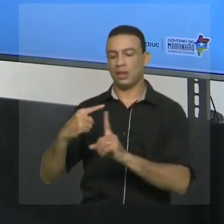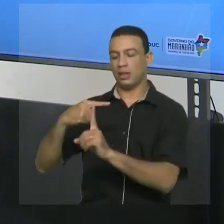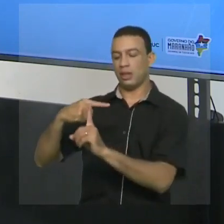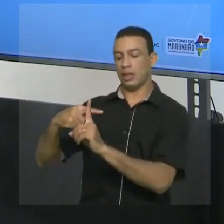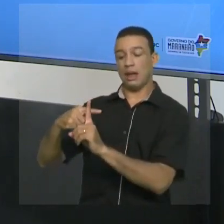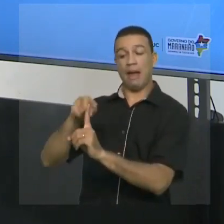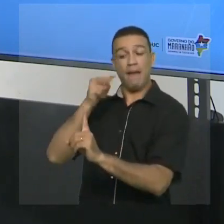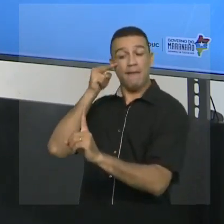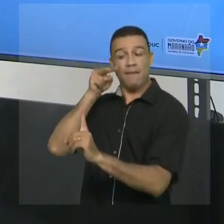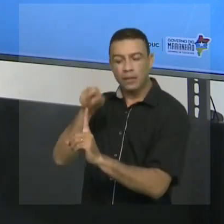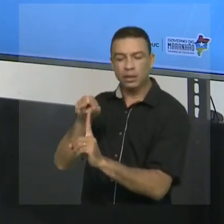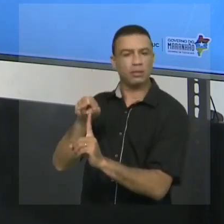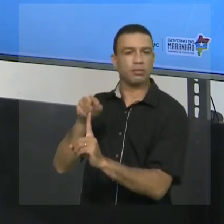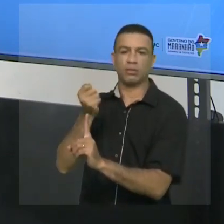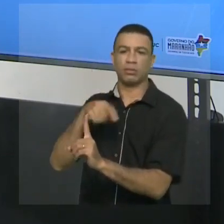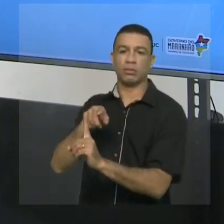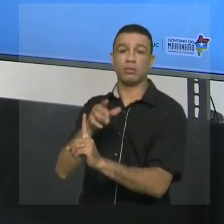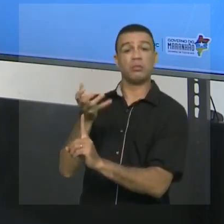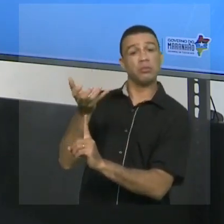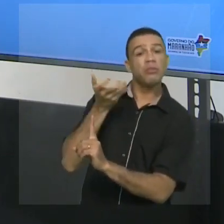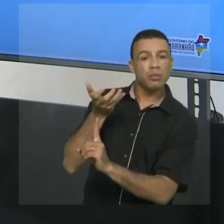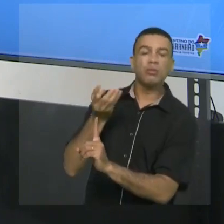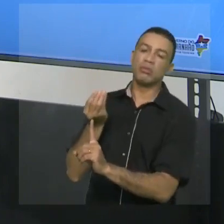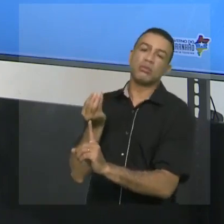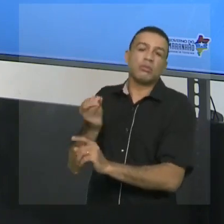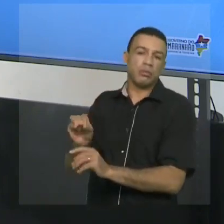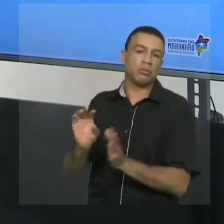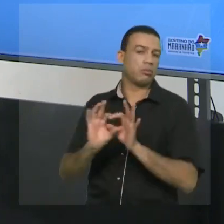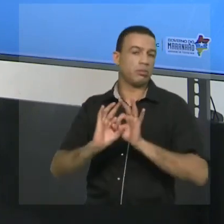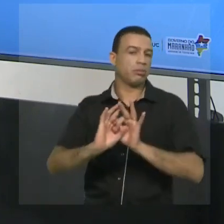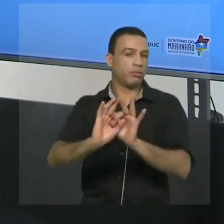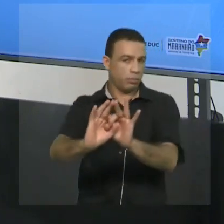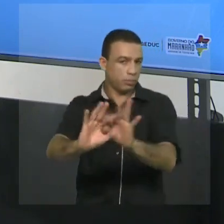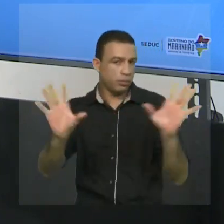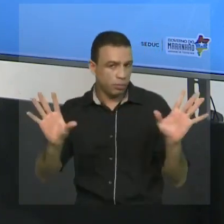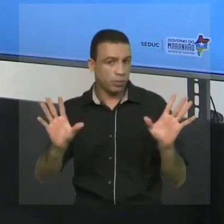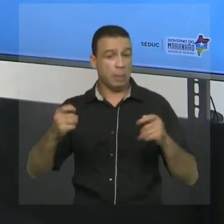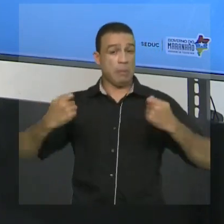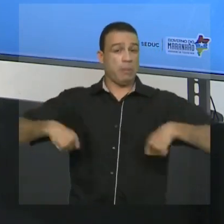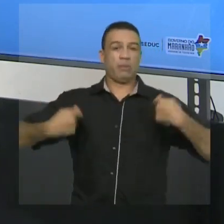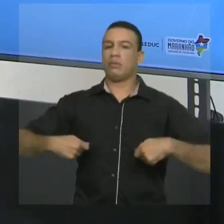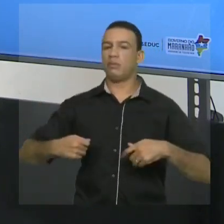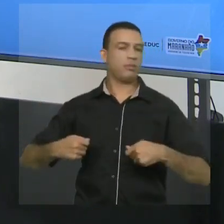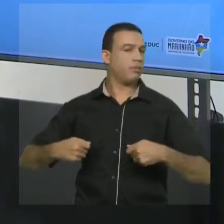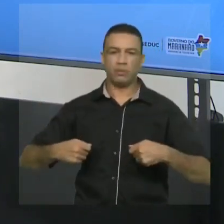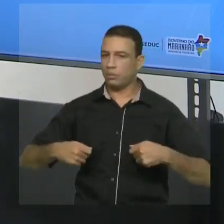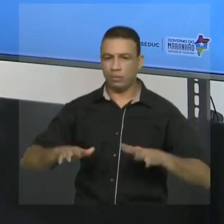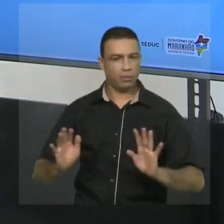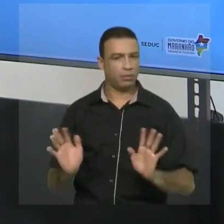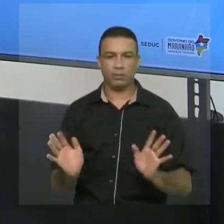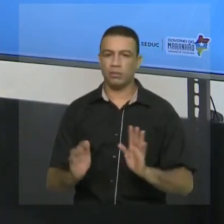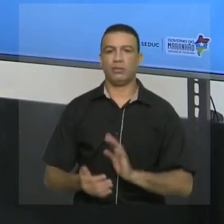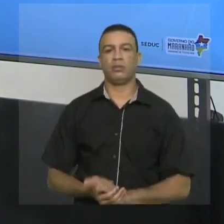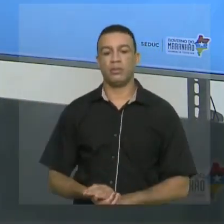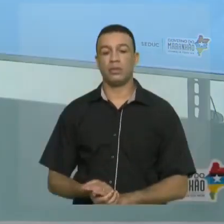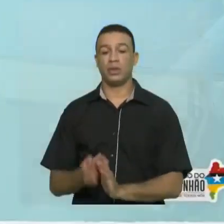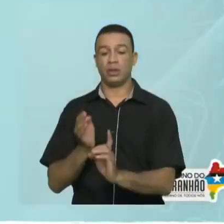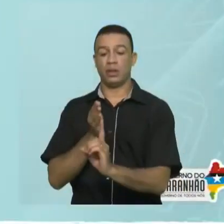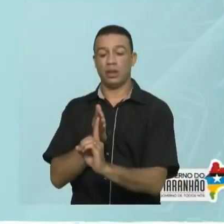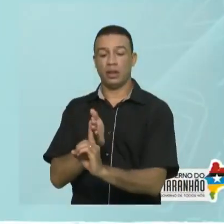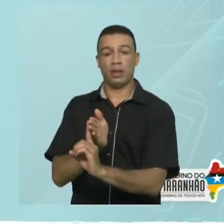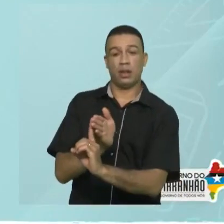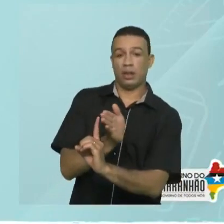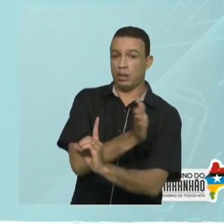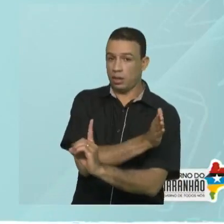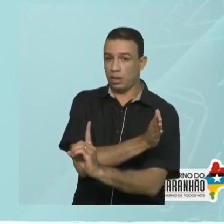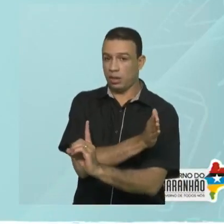aparente. Só se eu quiser, mas não há necessidade. E para o lado esquerdo, nós vamos ter os números